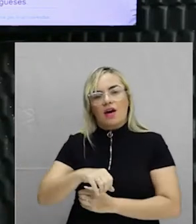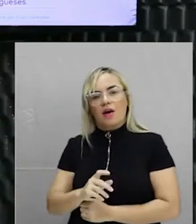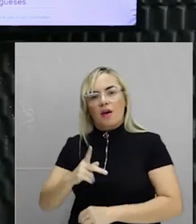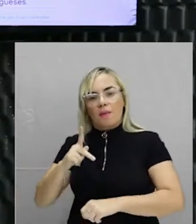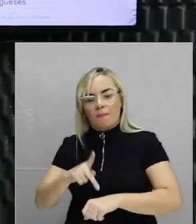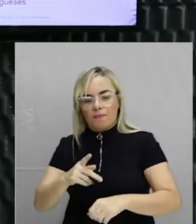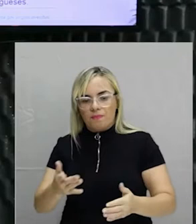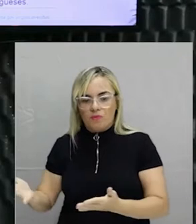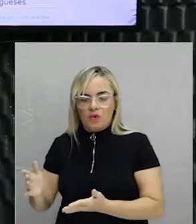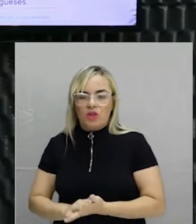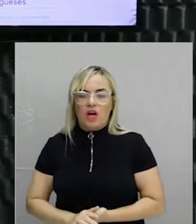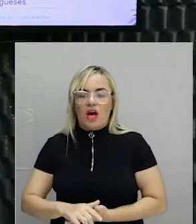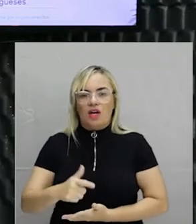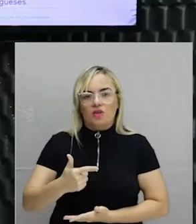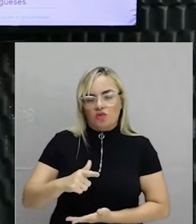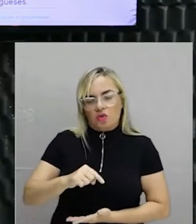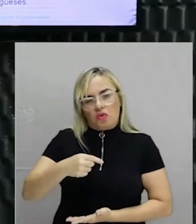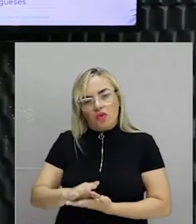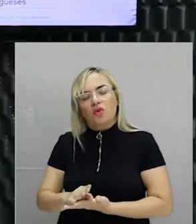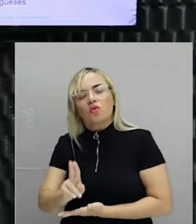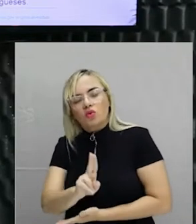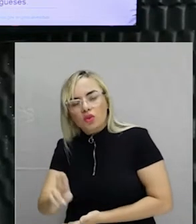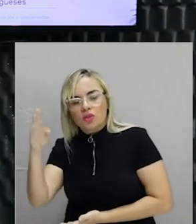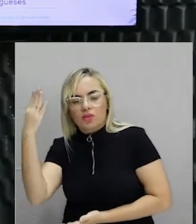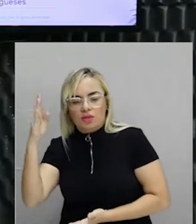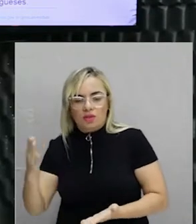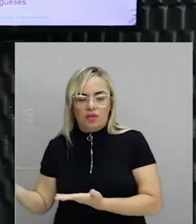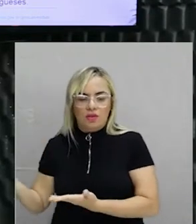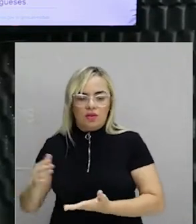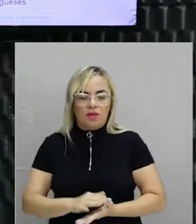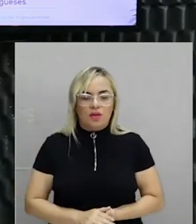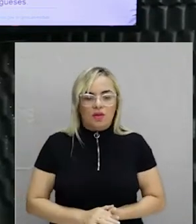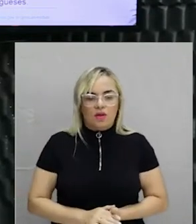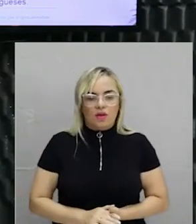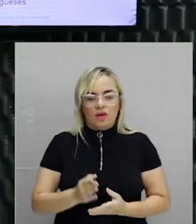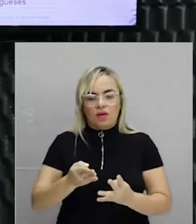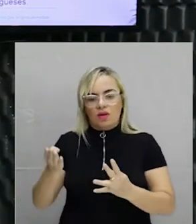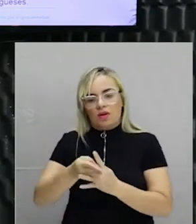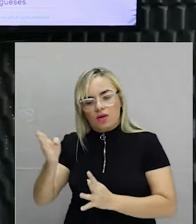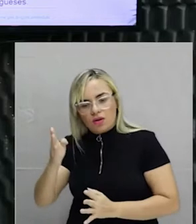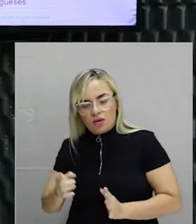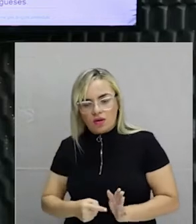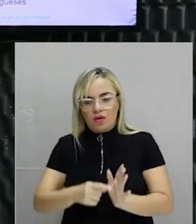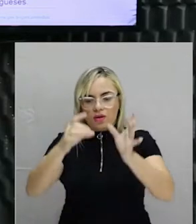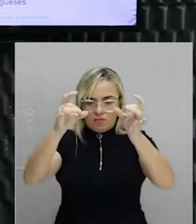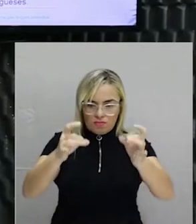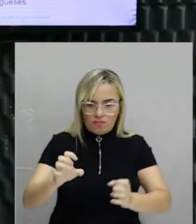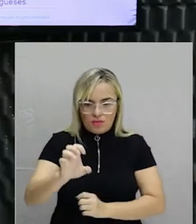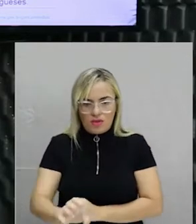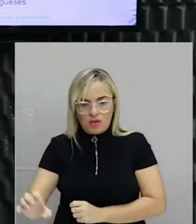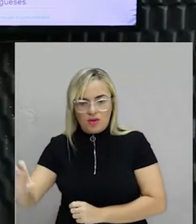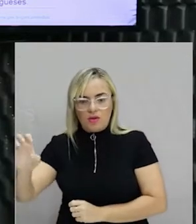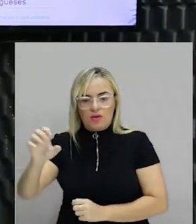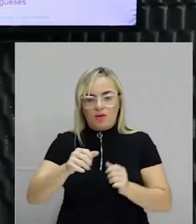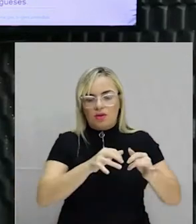situação. barroco brasileiro apresenta peculiaridades regionais. Corretíssimo aquilo que eu falei. Resultado, com as novas soluções,